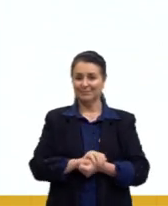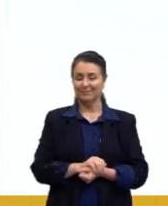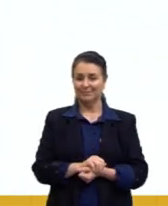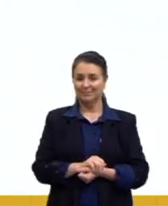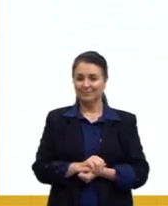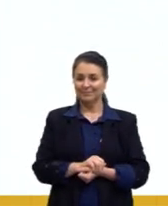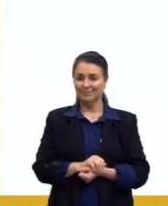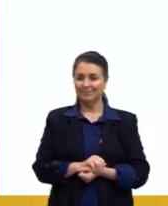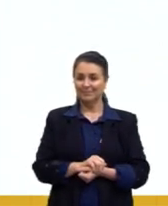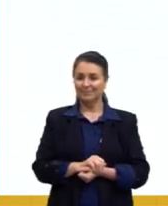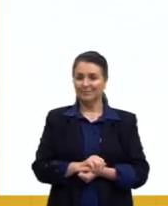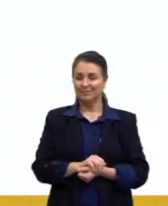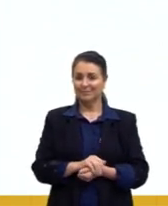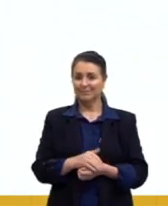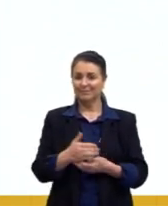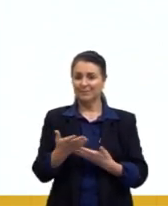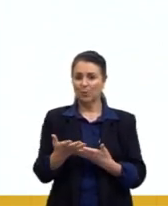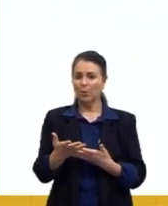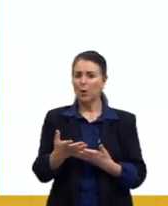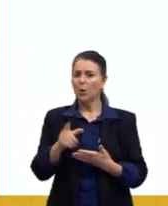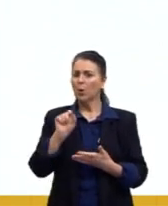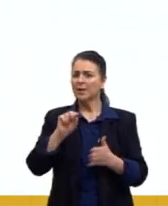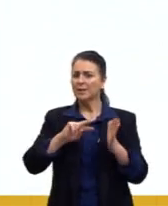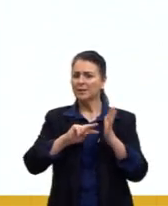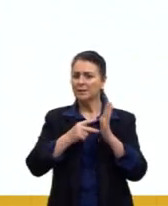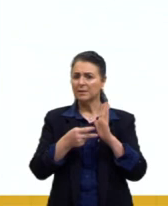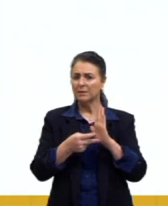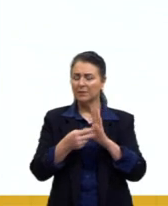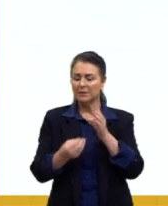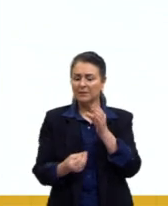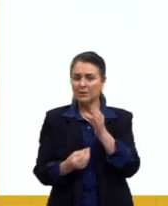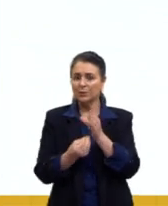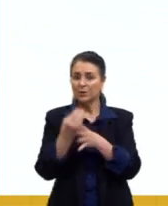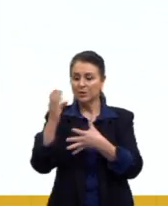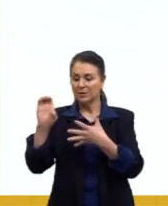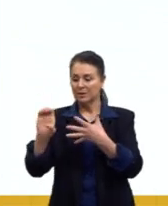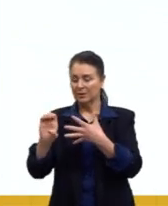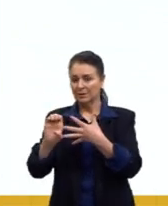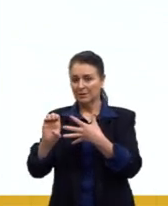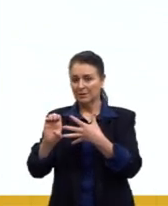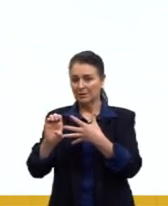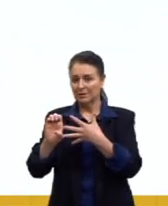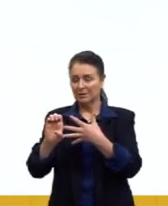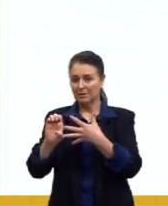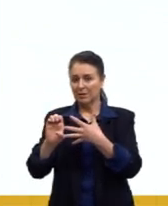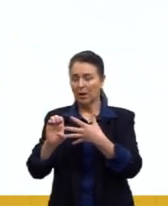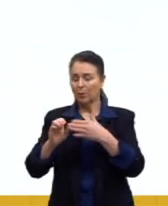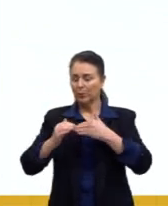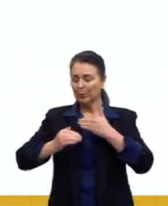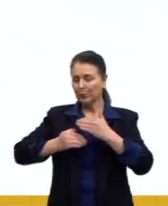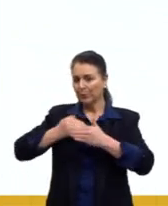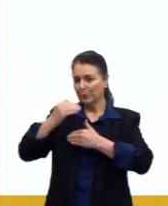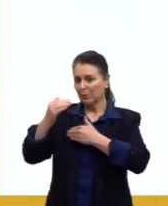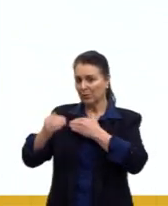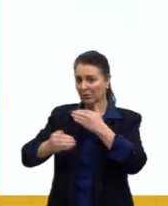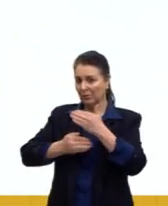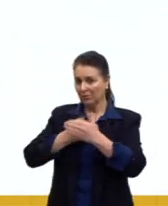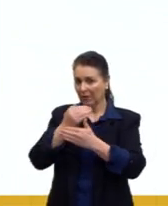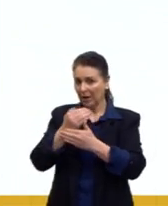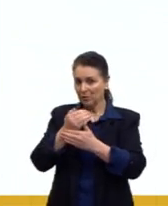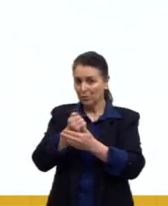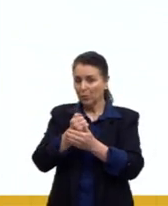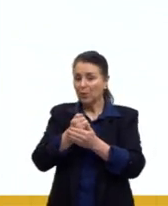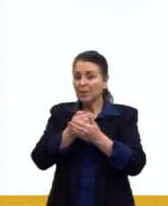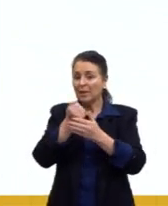Então, o que é essa origem das espécies? É um processo de divisão de uma